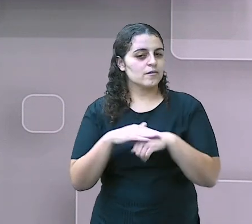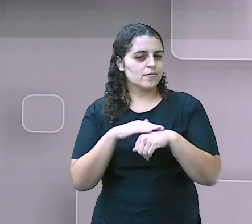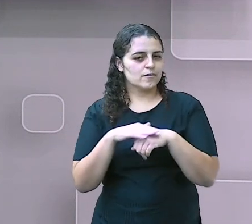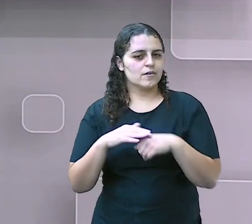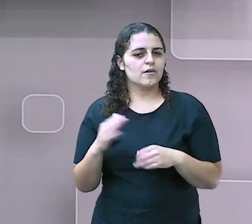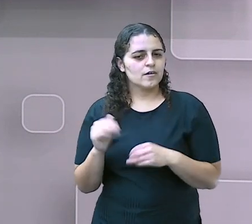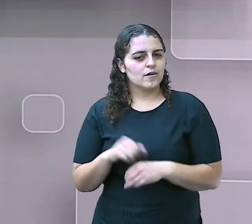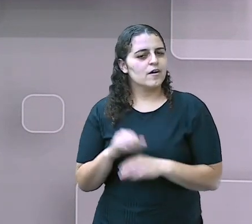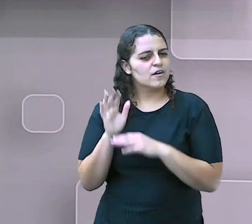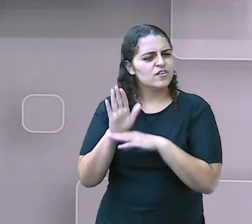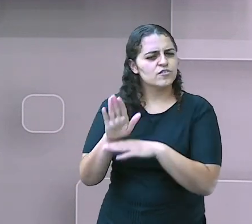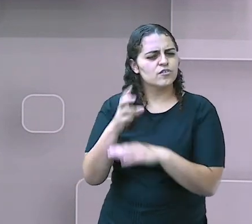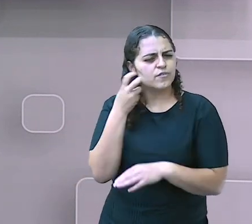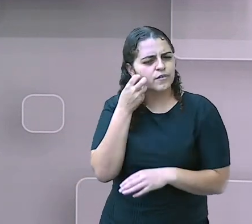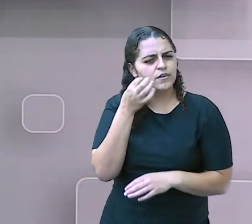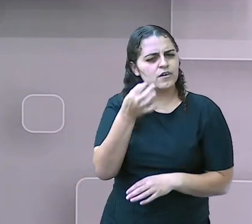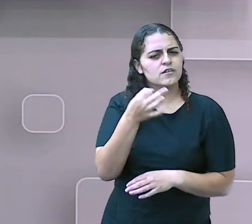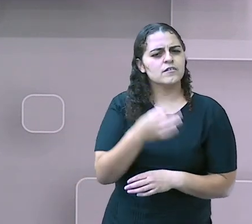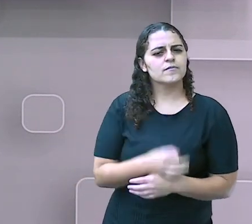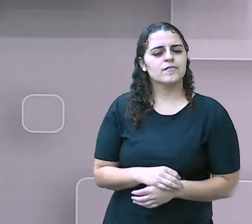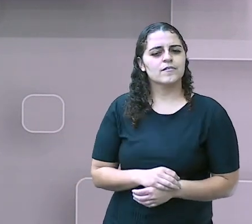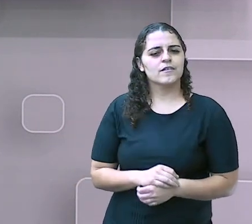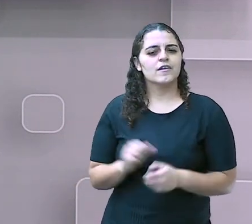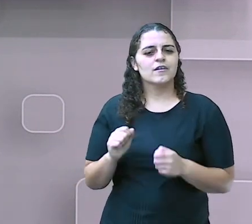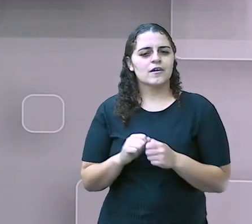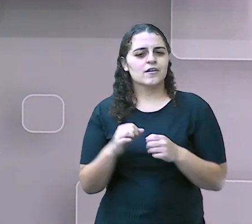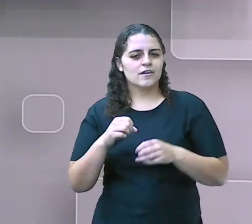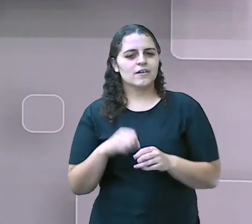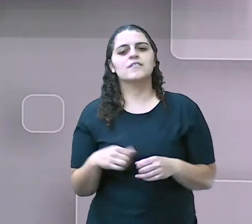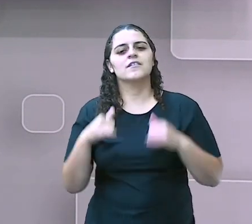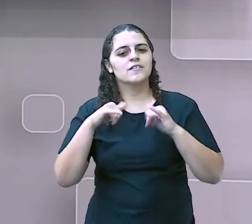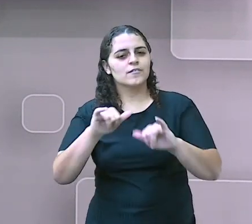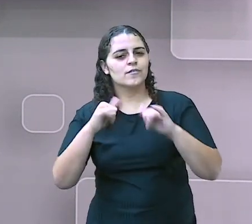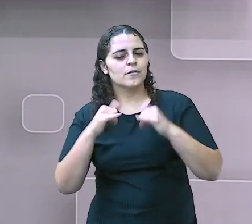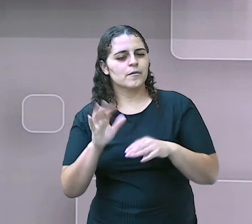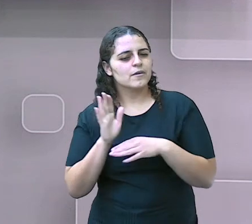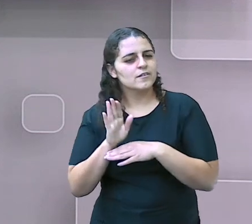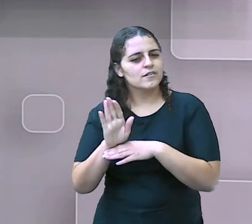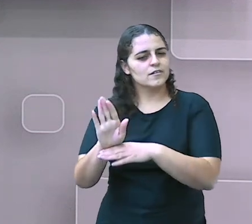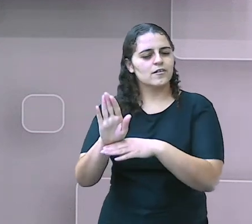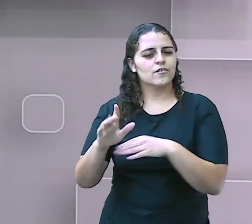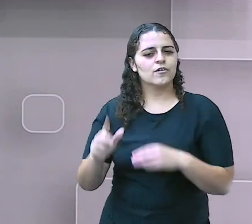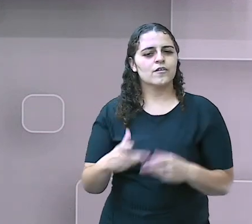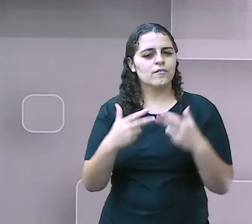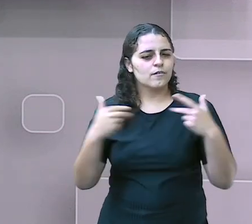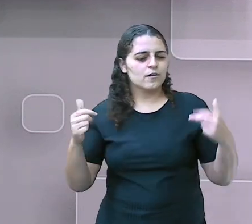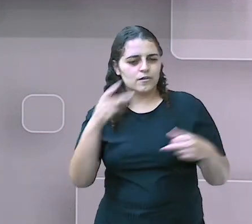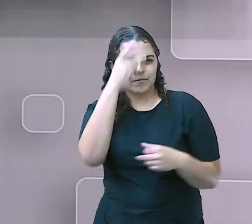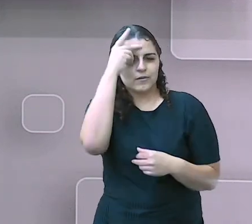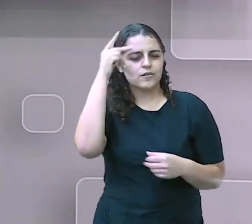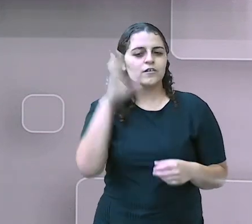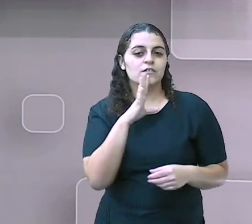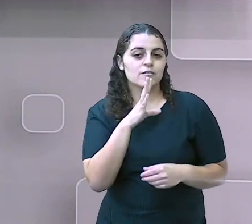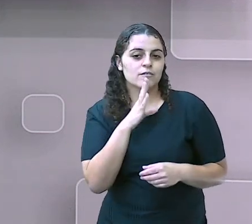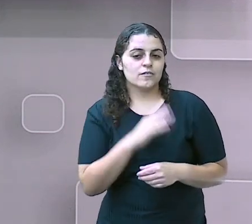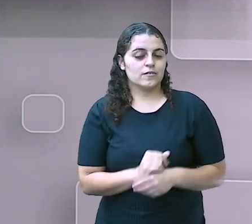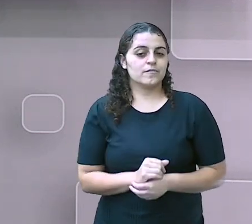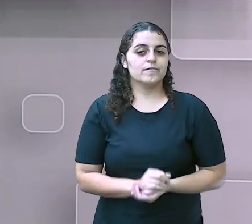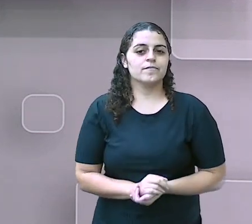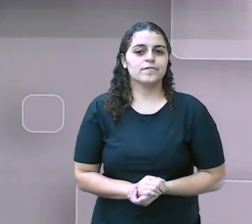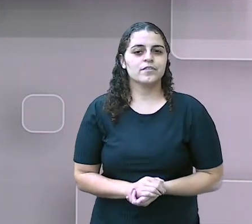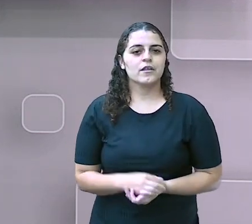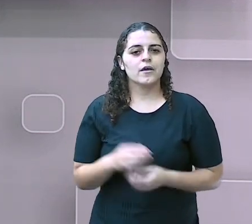Então, ajude seu filho, fique atento. Espero que essas informações ajudem, possam ajudar outras pessoas aí se você conhece alguém.